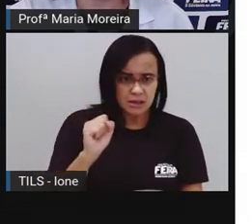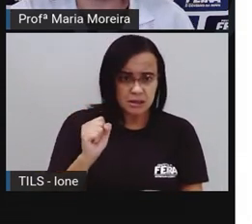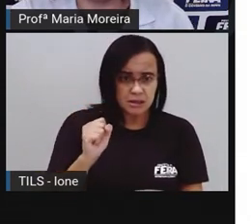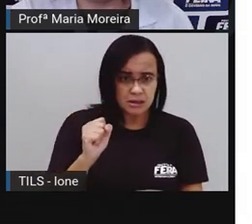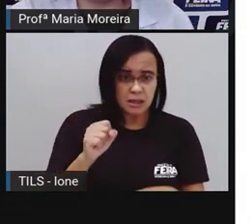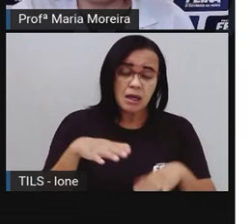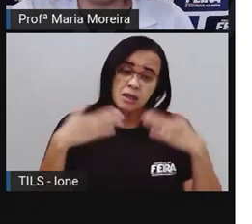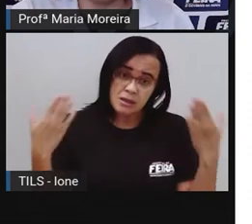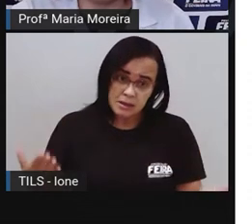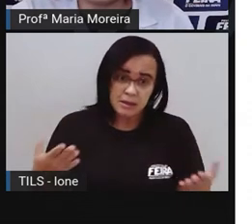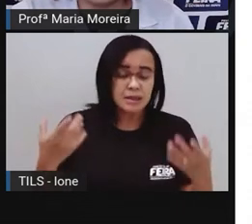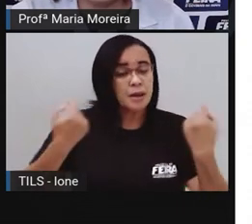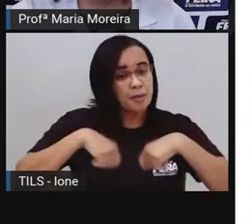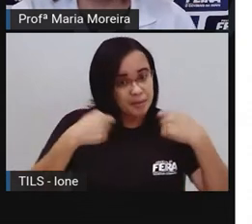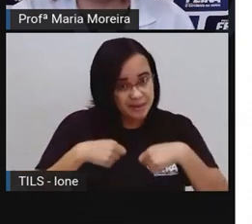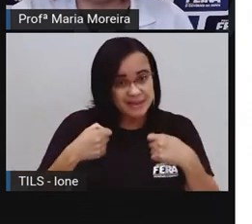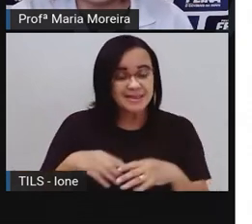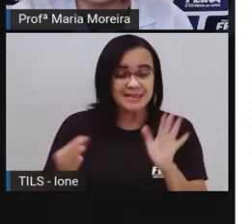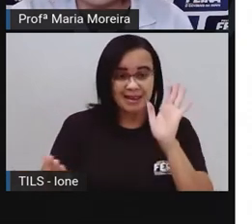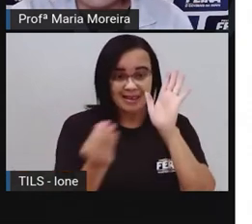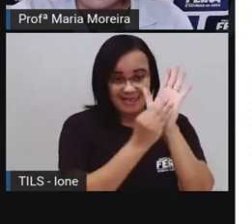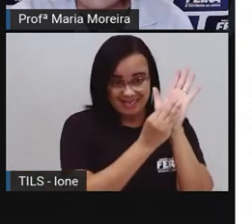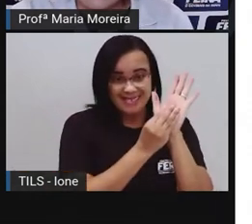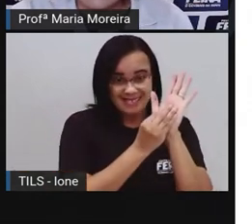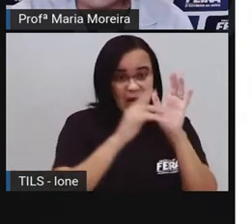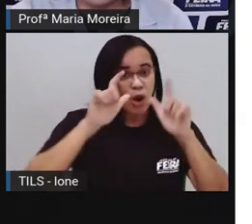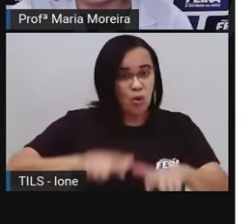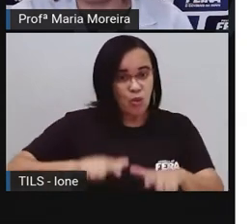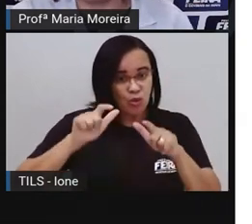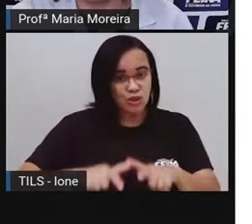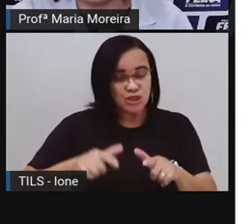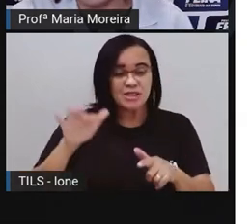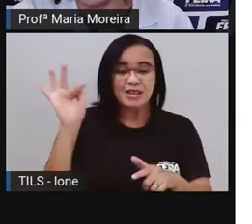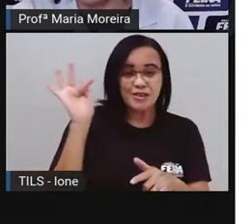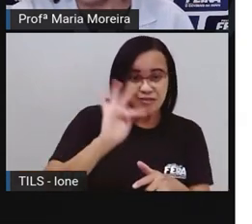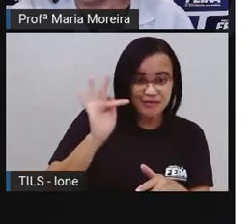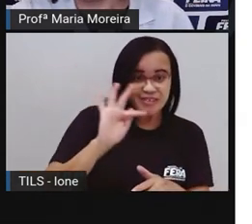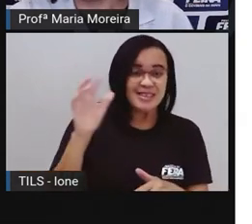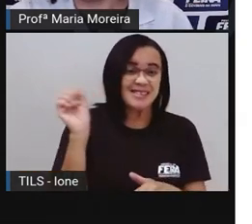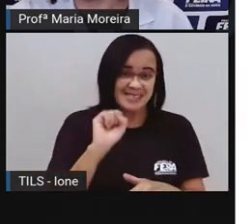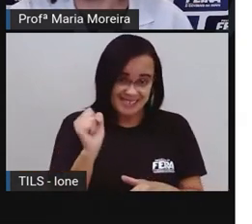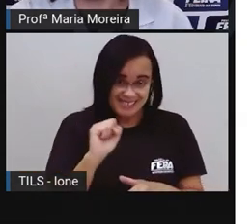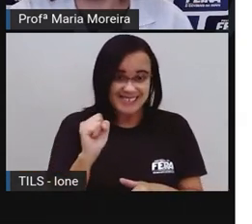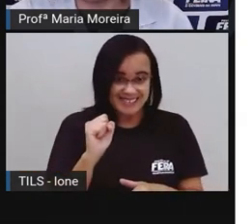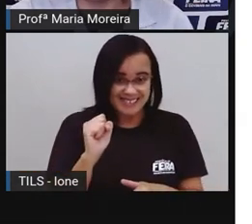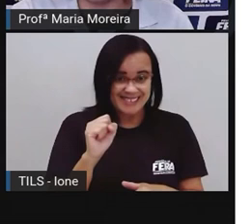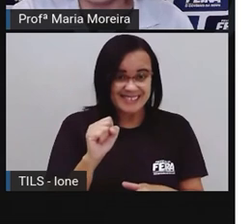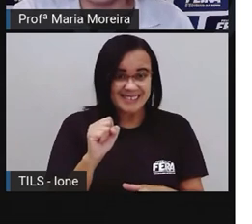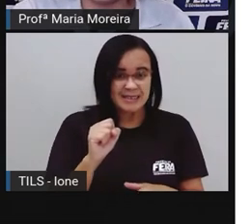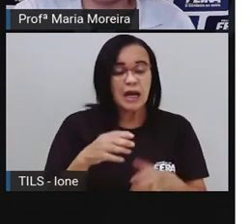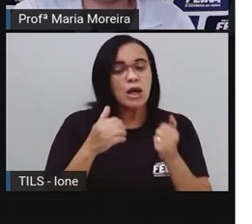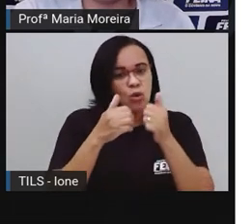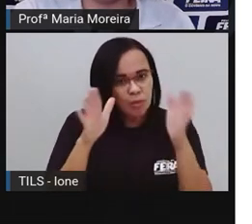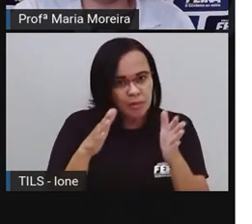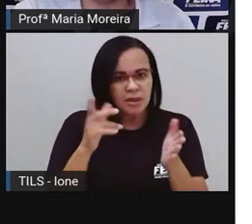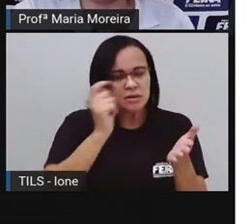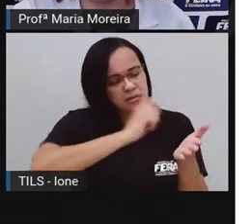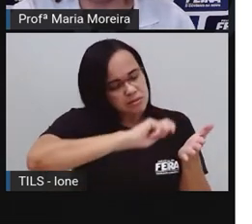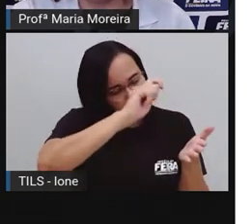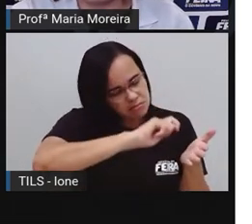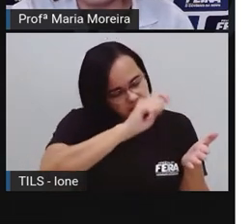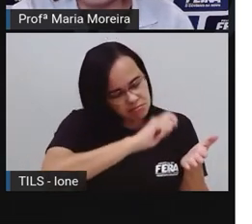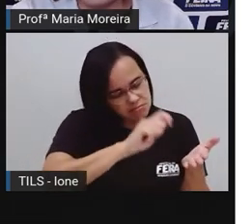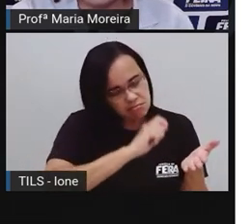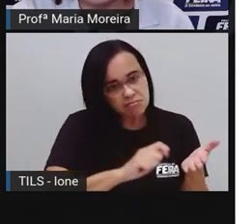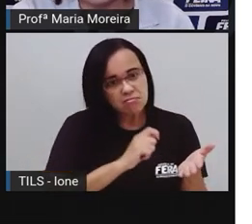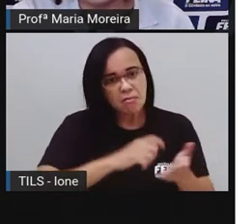onde? De Feira de Santana. Pois é. A gente vai começar essa carta aí falando de